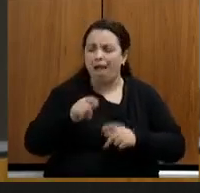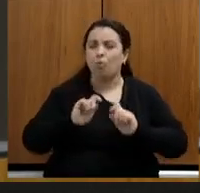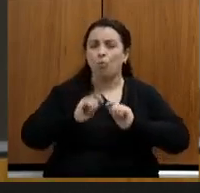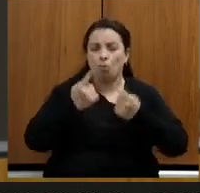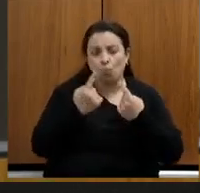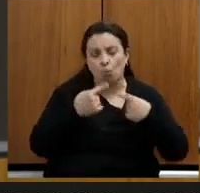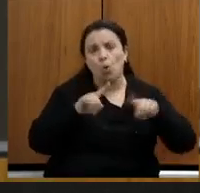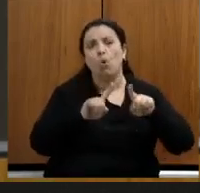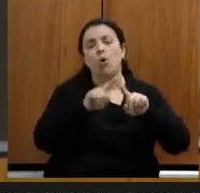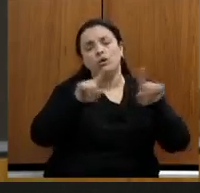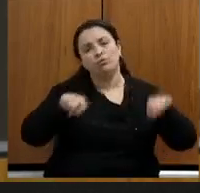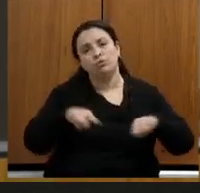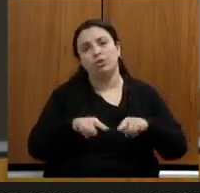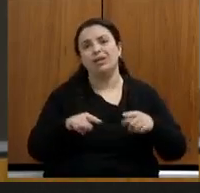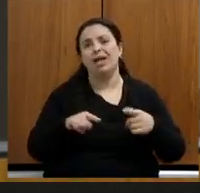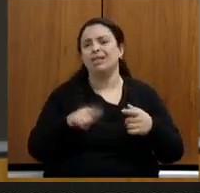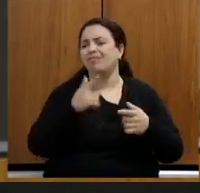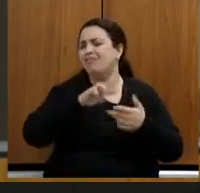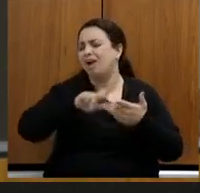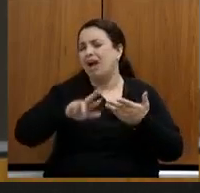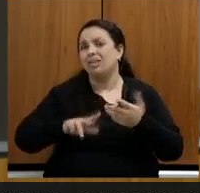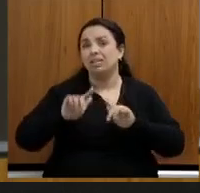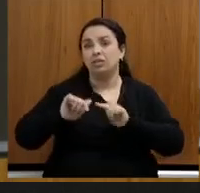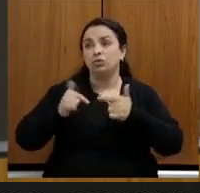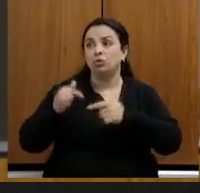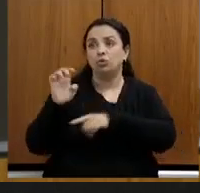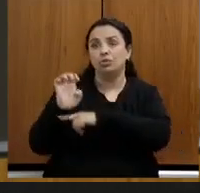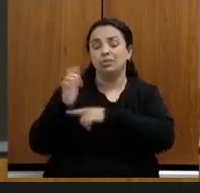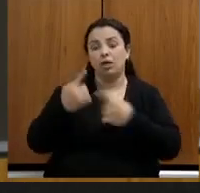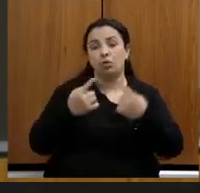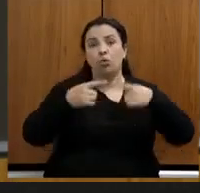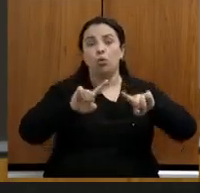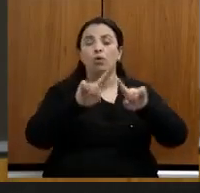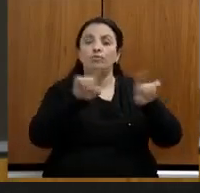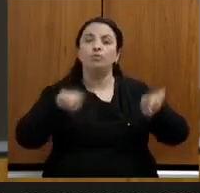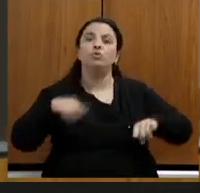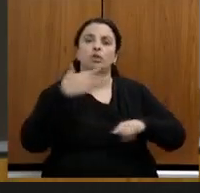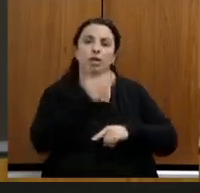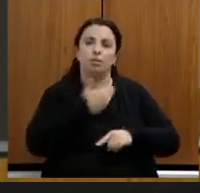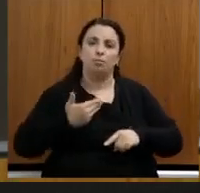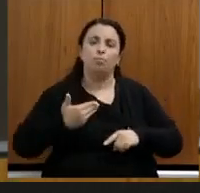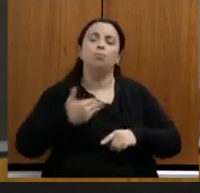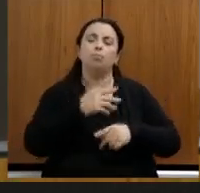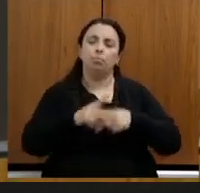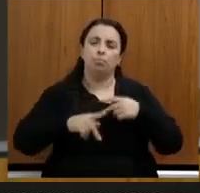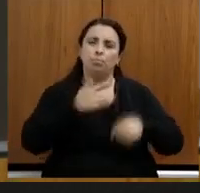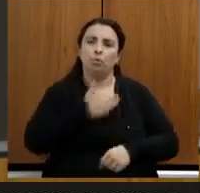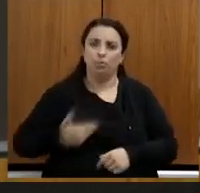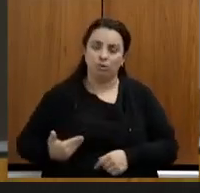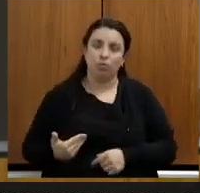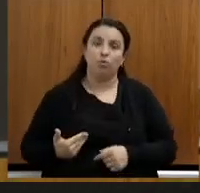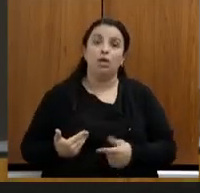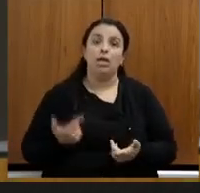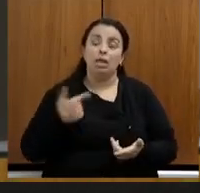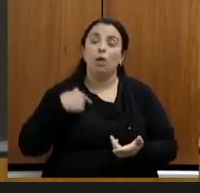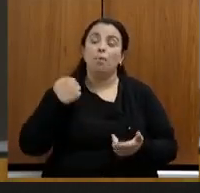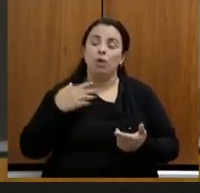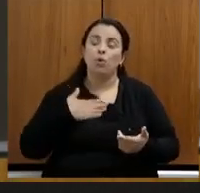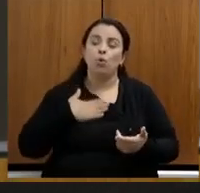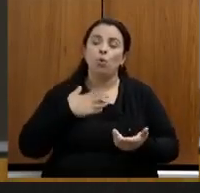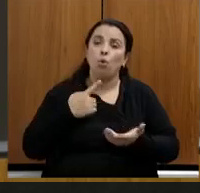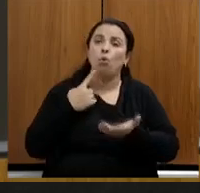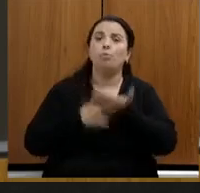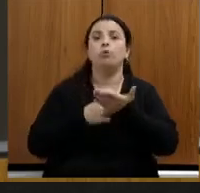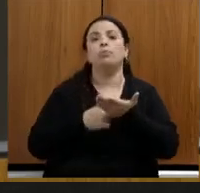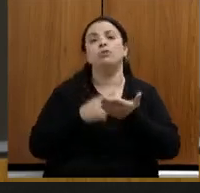públicos então é reafirmar com vocês o meu compromisso que é o compromisso que eu tenho com o funcionalismo público porque ao fazê-lo eu estou